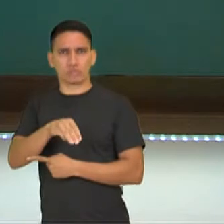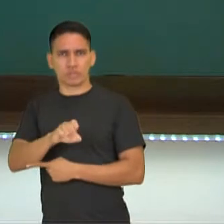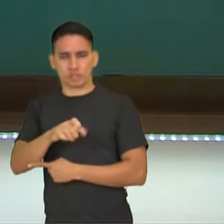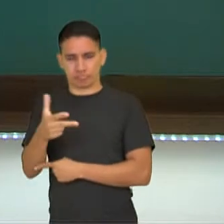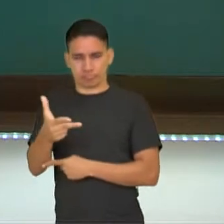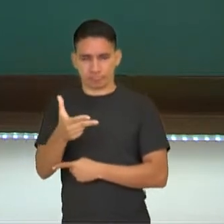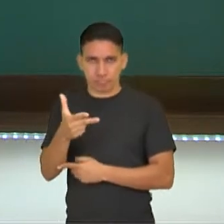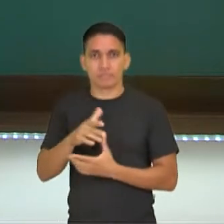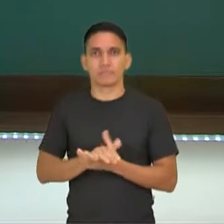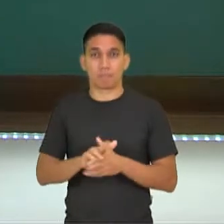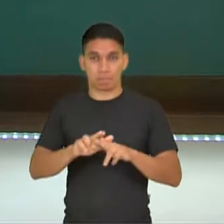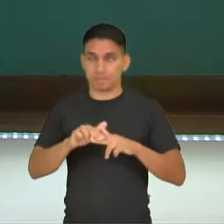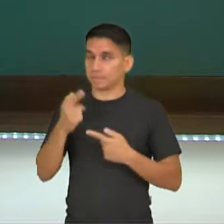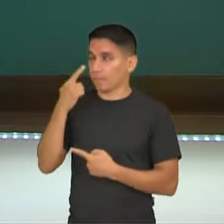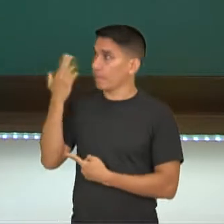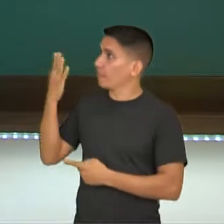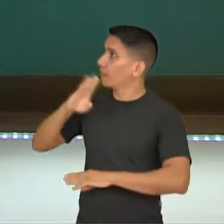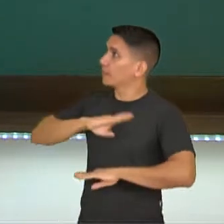Certo? Vamos!